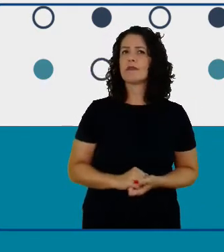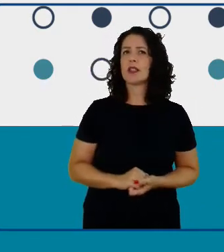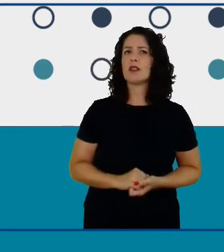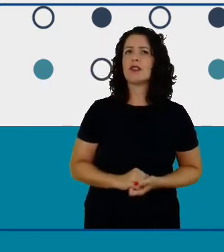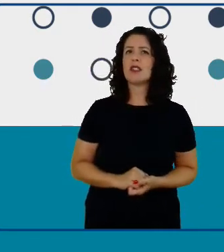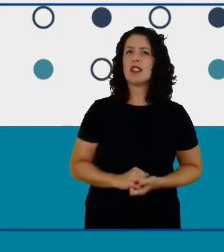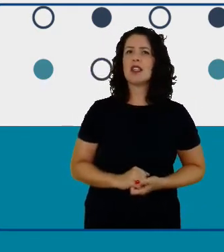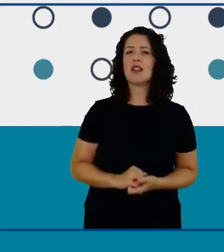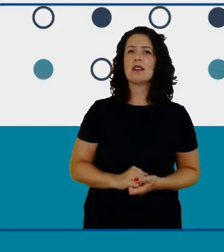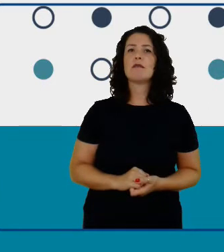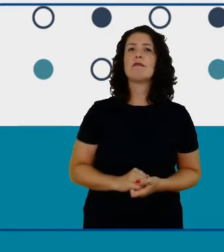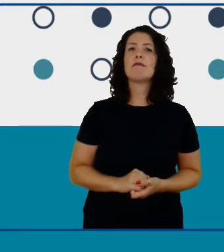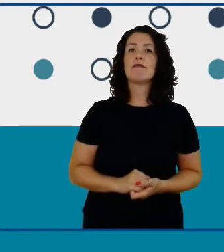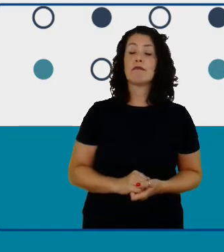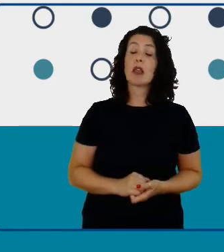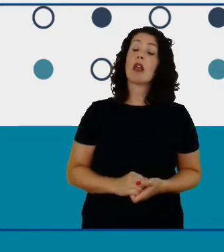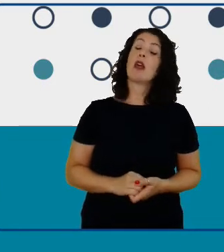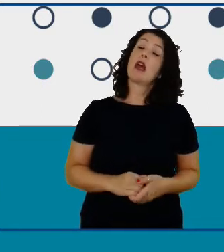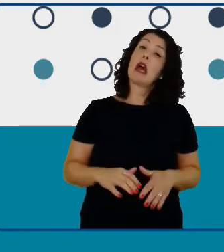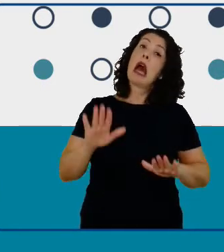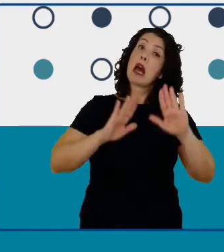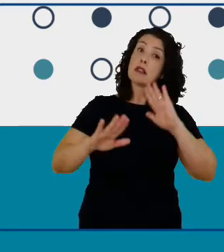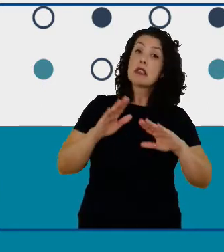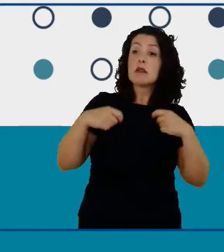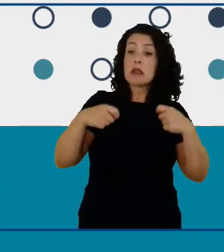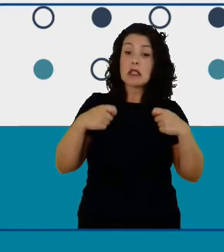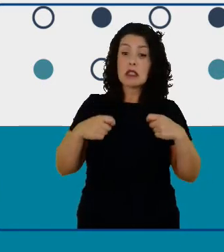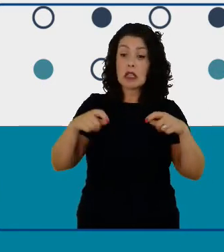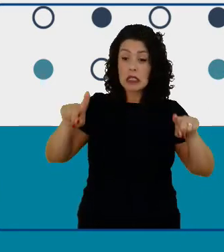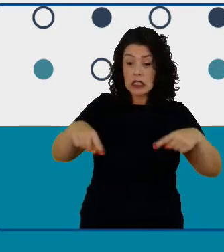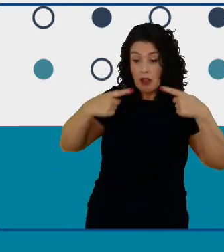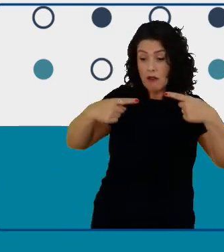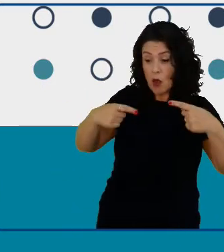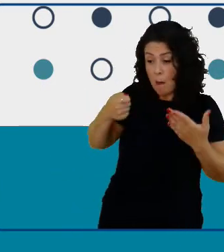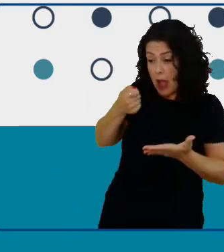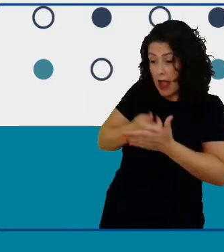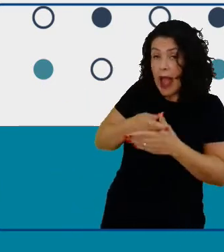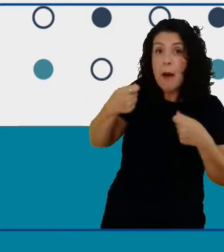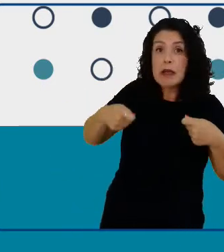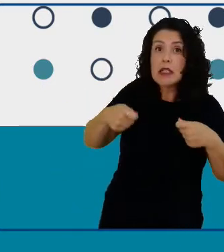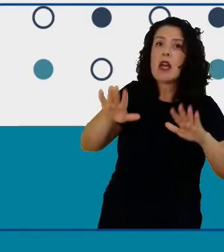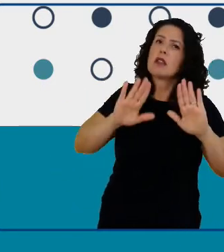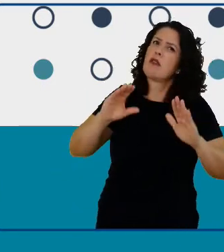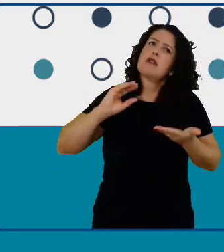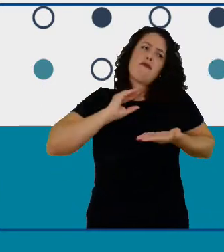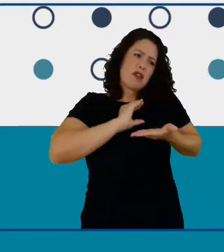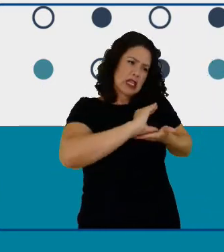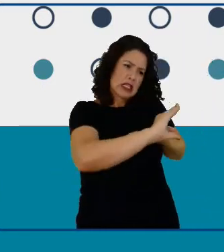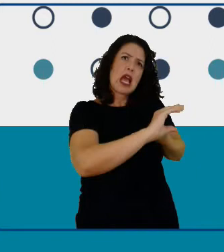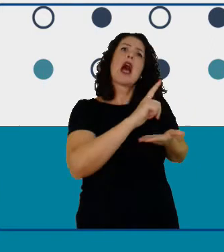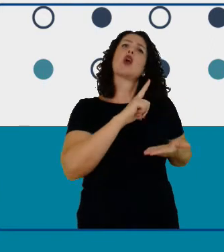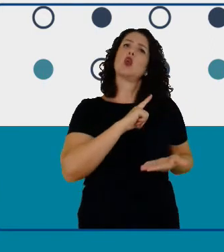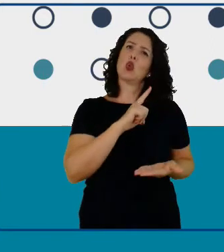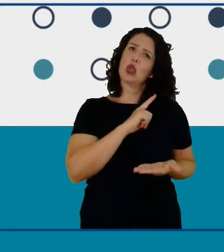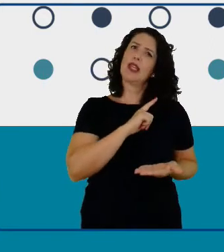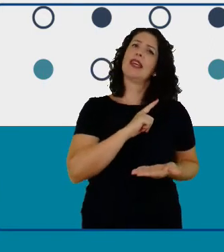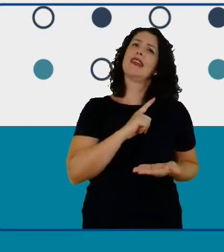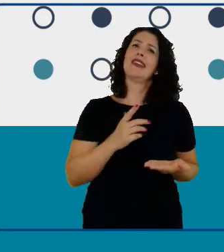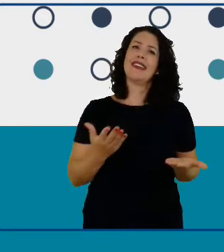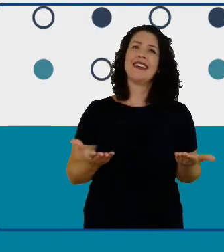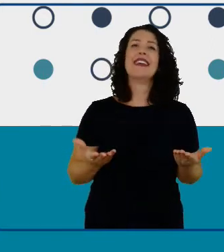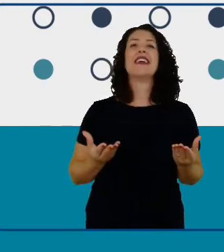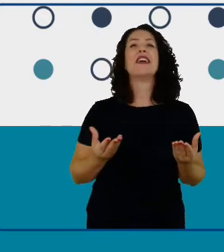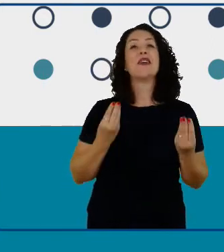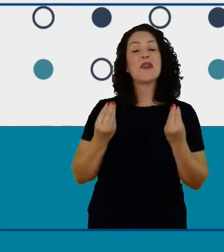às vezes você tem que pagar pelos desafios mas às vezes são financiados a gente às vezes dá bolsas para essas competições e